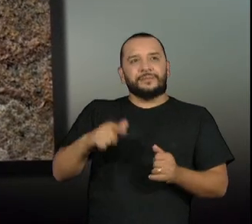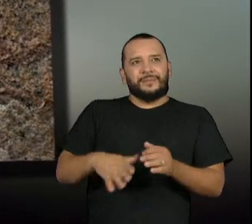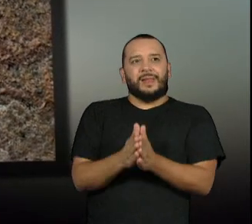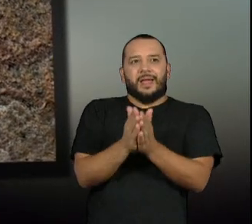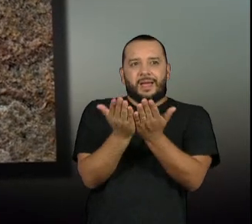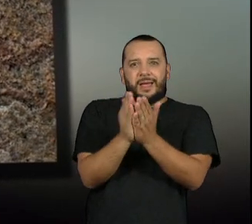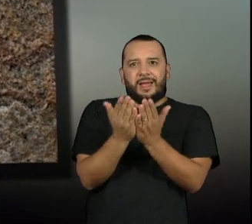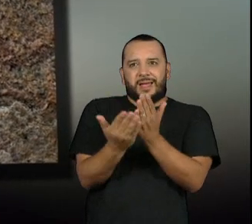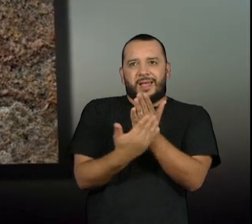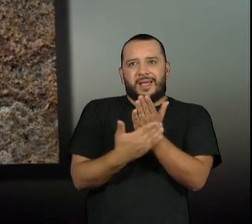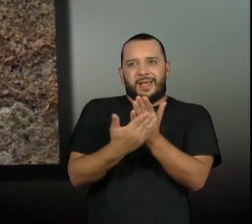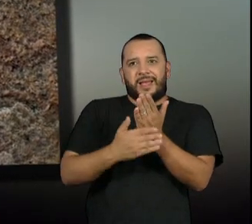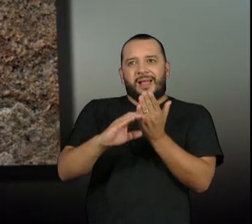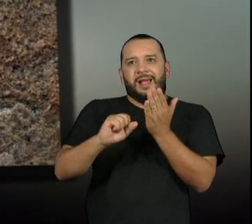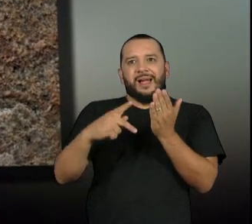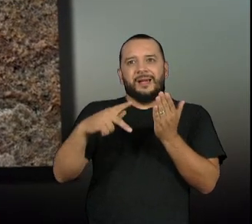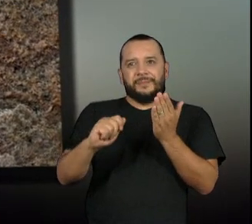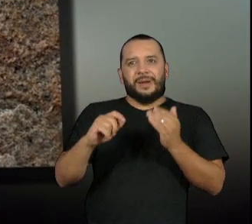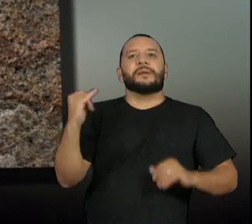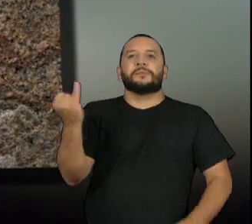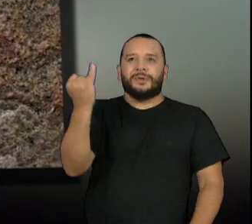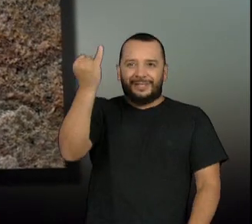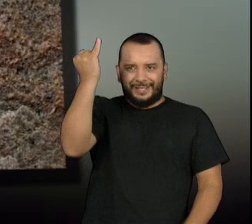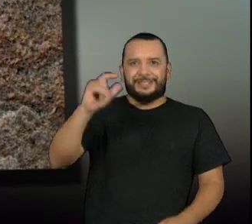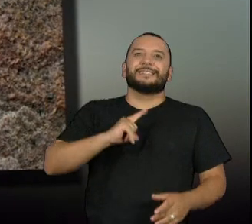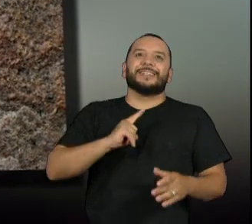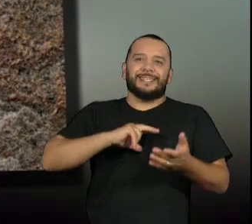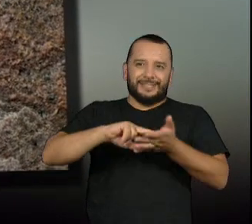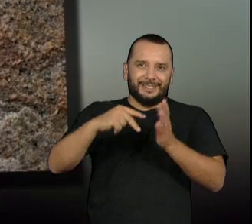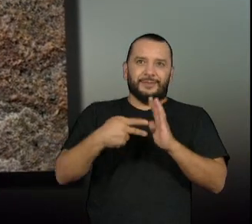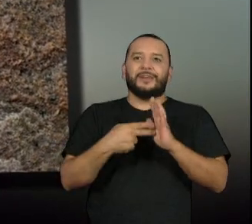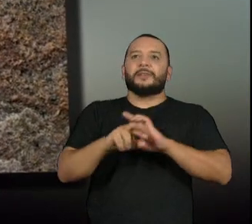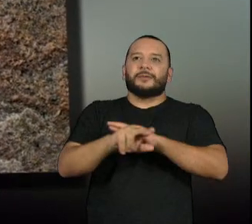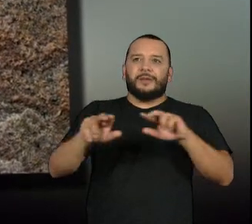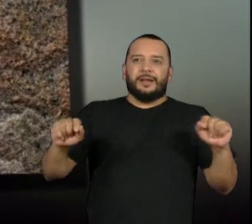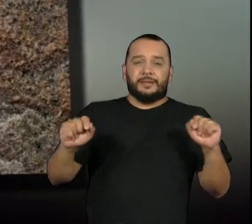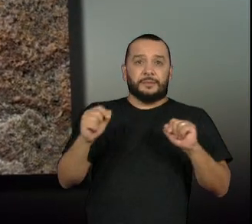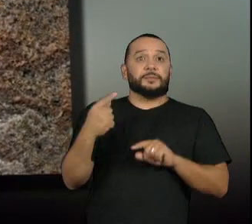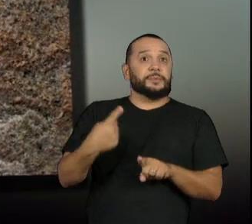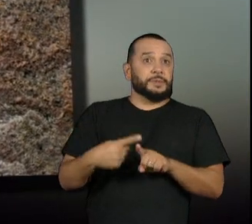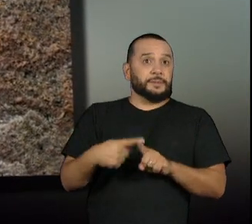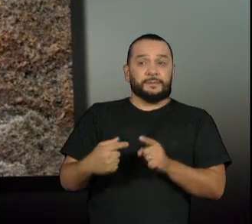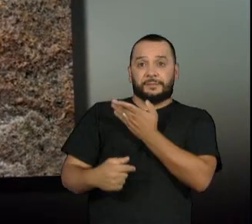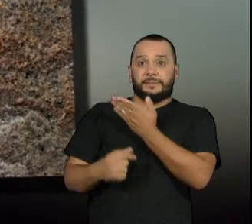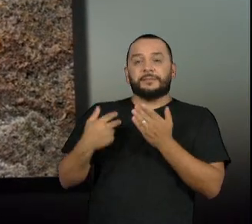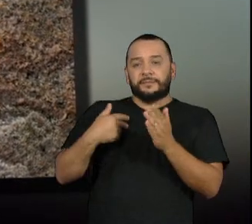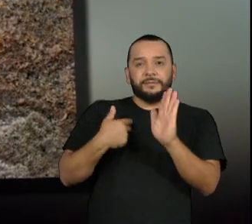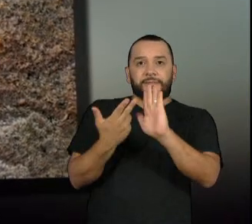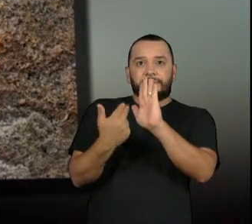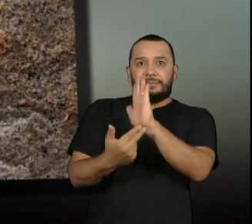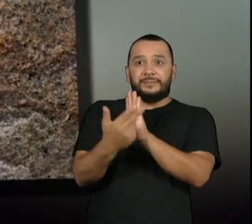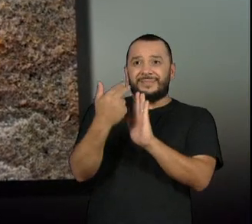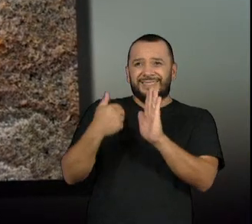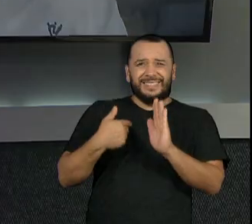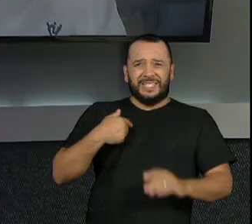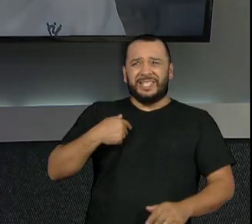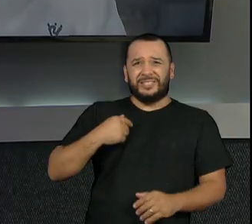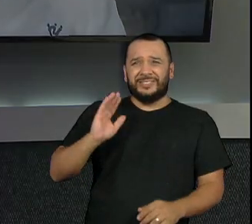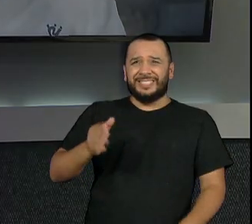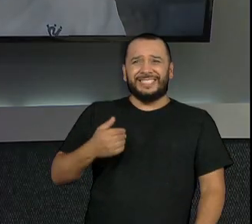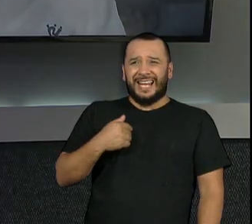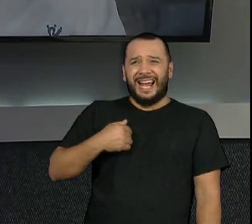muito importante, porque ela tem uma série de significados. Primeiro, é uma pintura rupestre milenar,